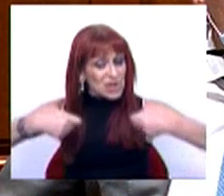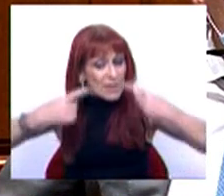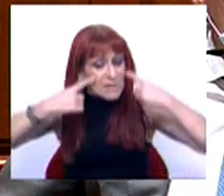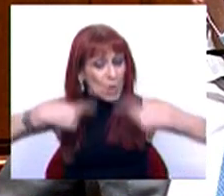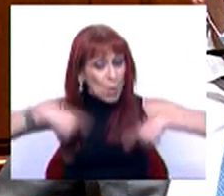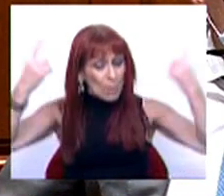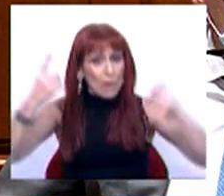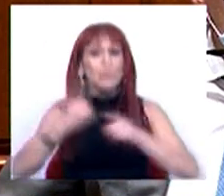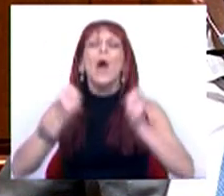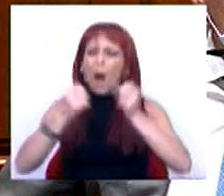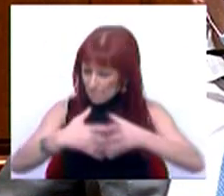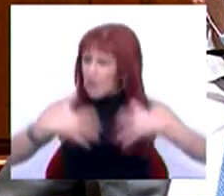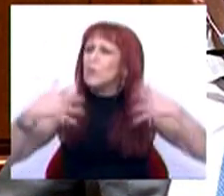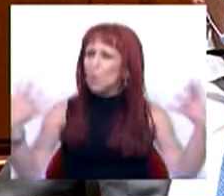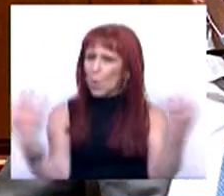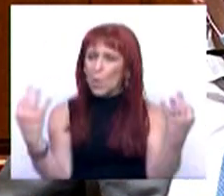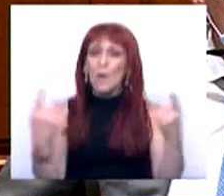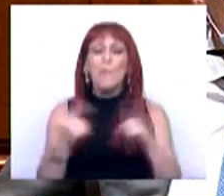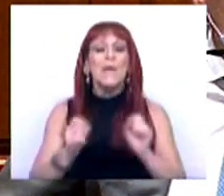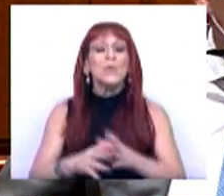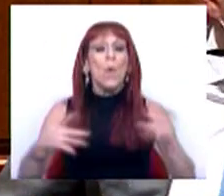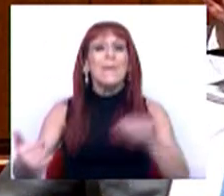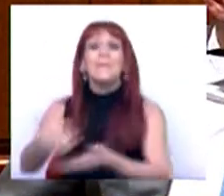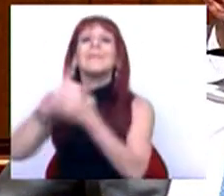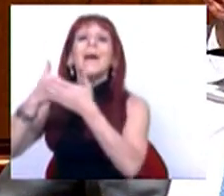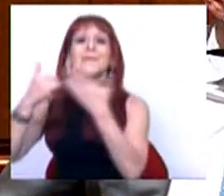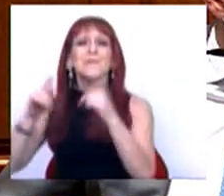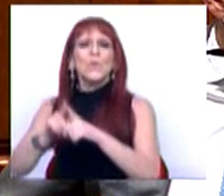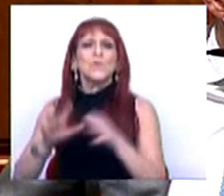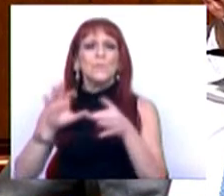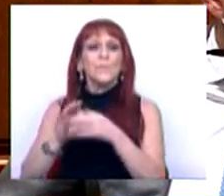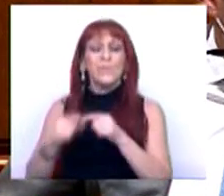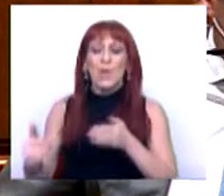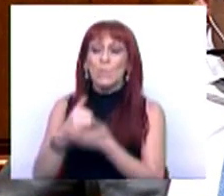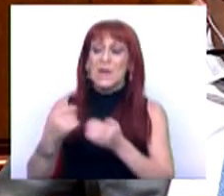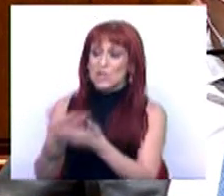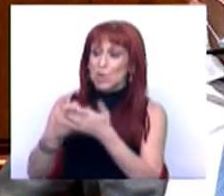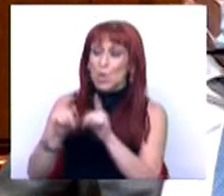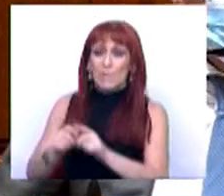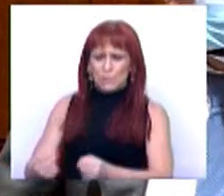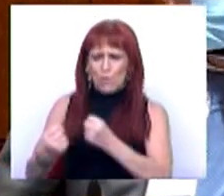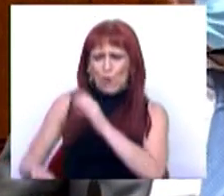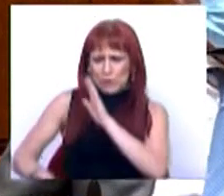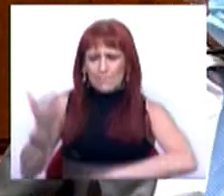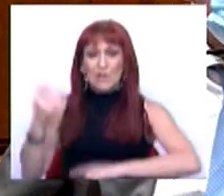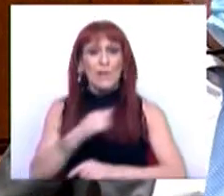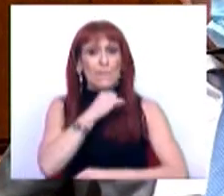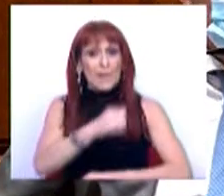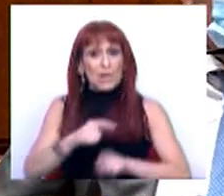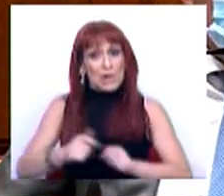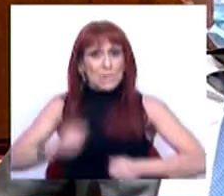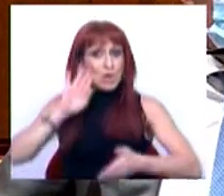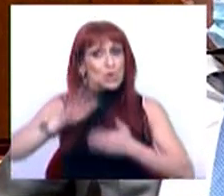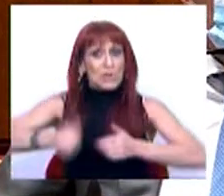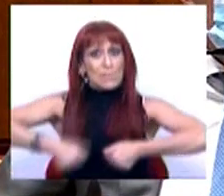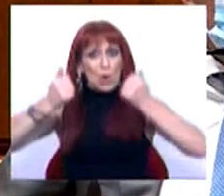pública, porque ela aumentou, mas de um aumento da receita, fruto de uma recuperação económica mais forte, permitiu melhores